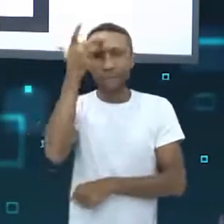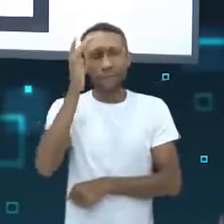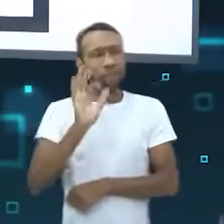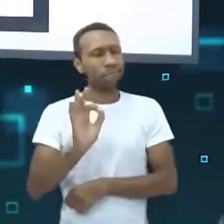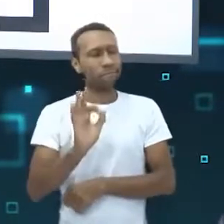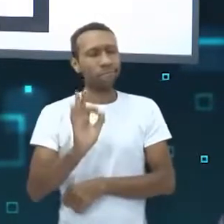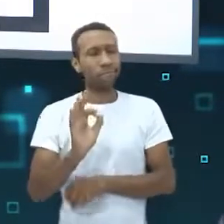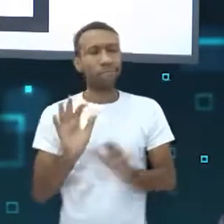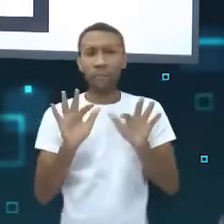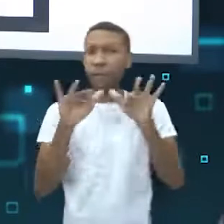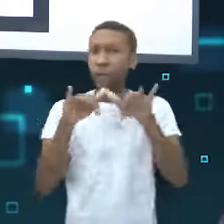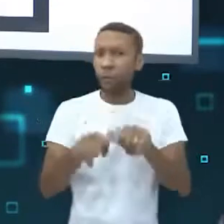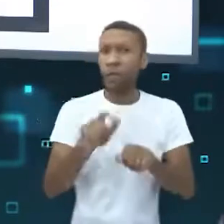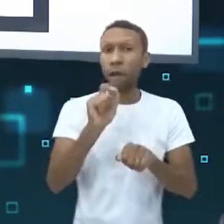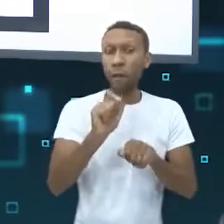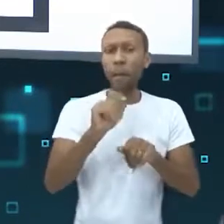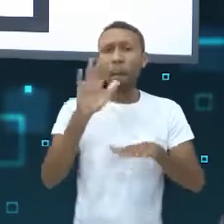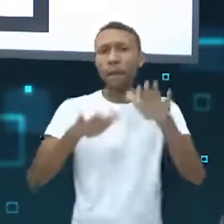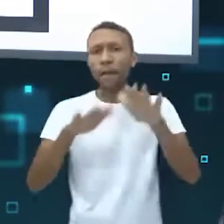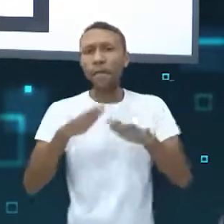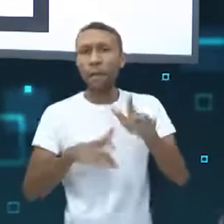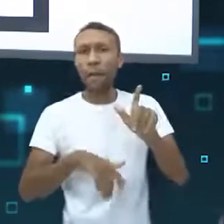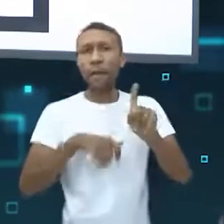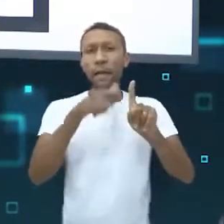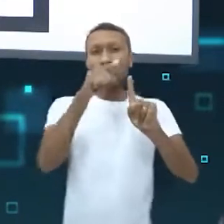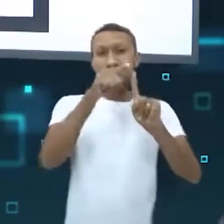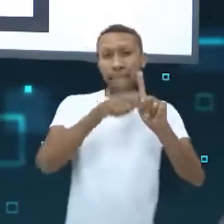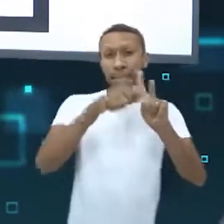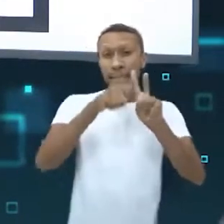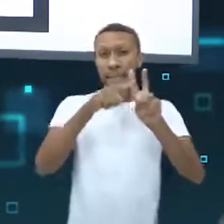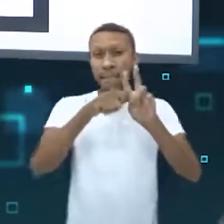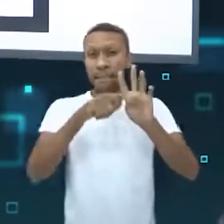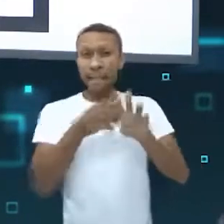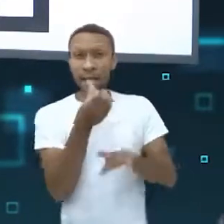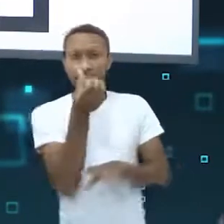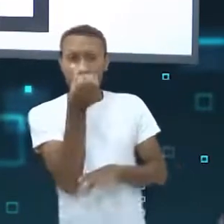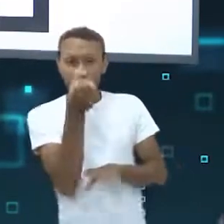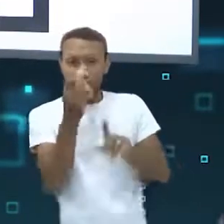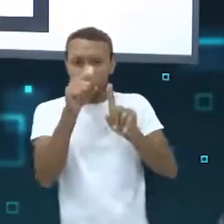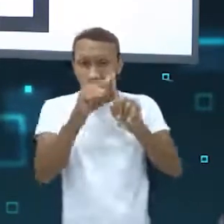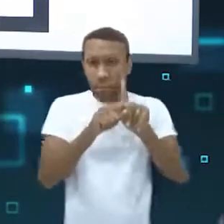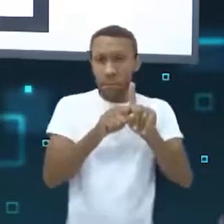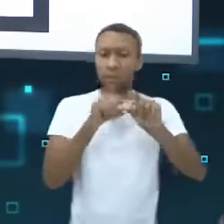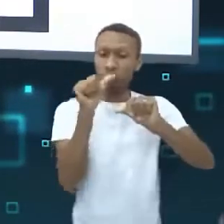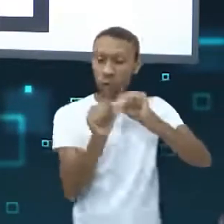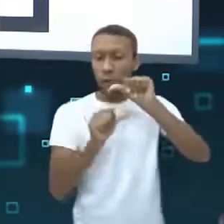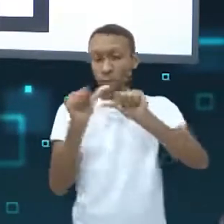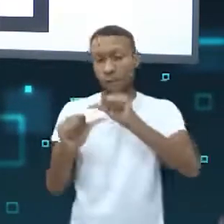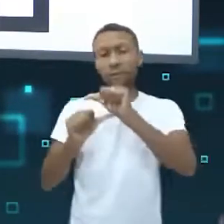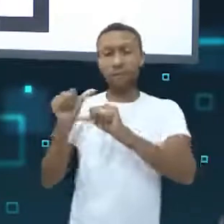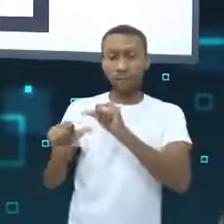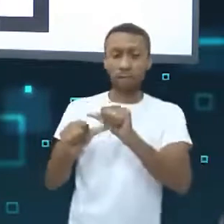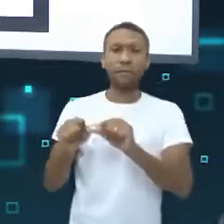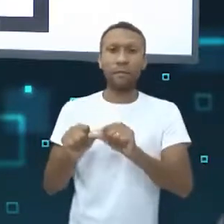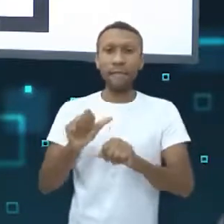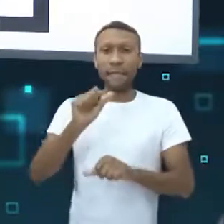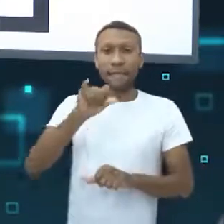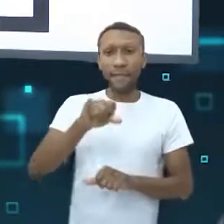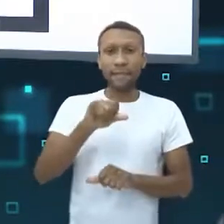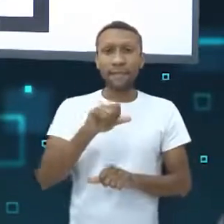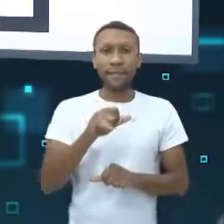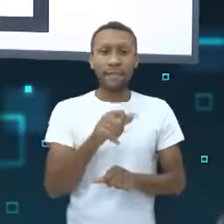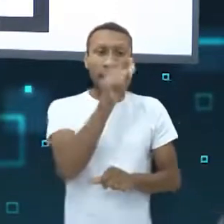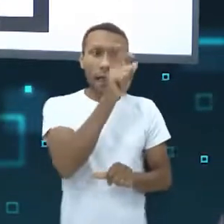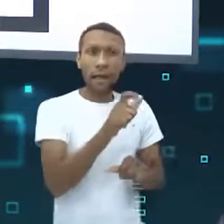troque suas senhas a cada 6 meses, pelo menos. Desse jeito, você garante que mesmo que alguém acabe descobrindo